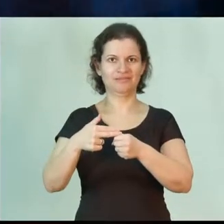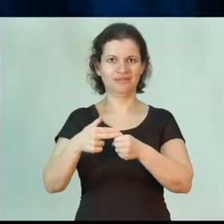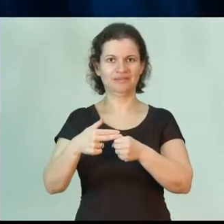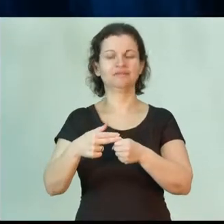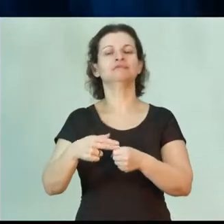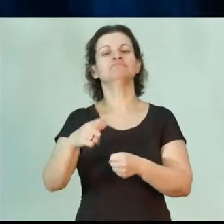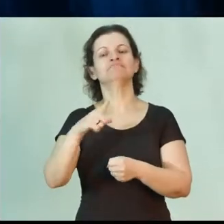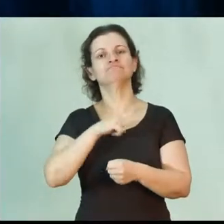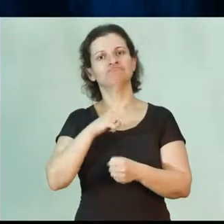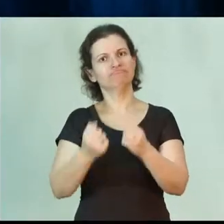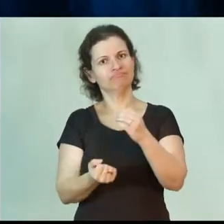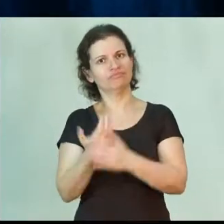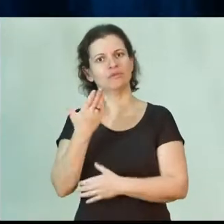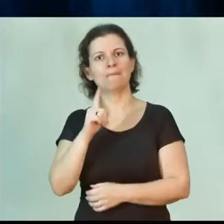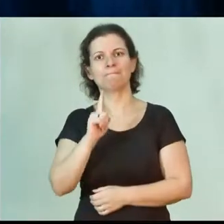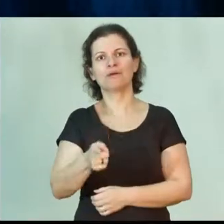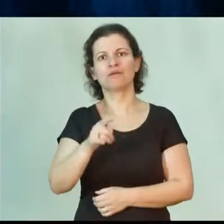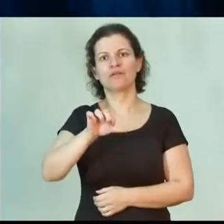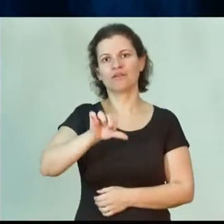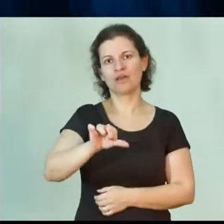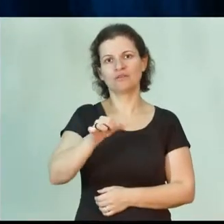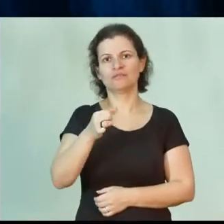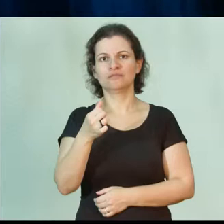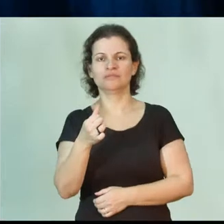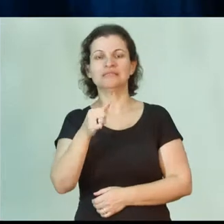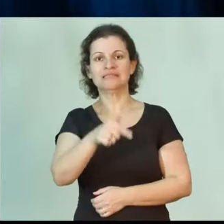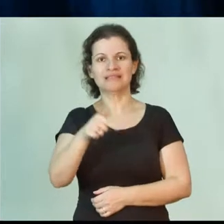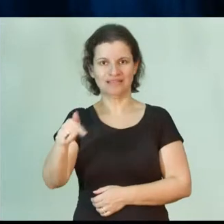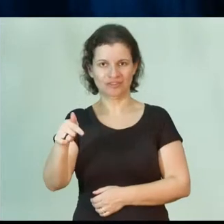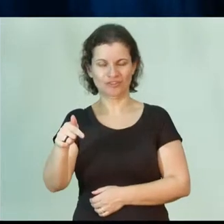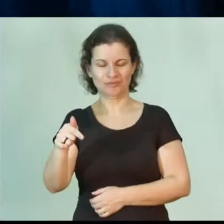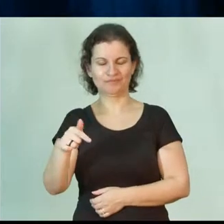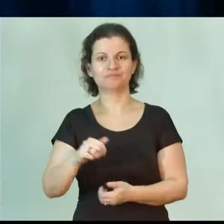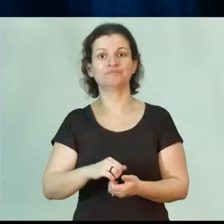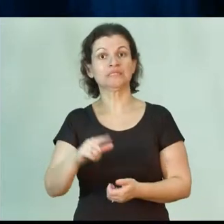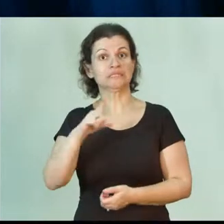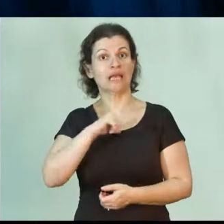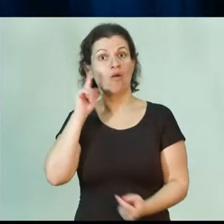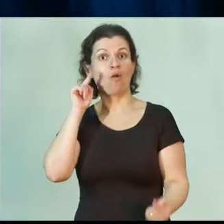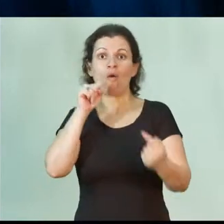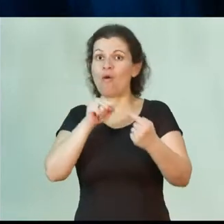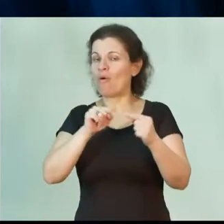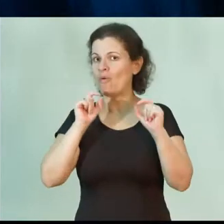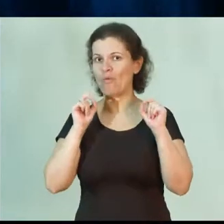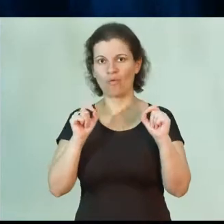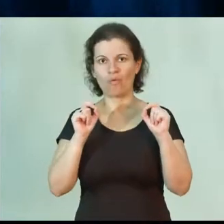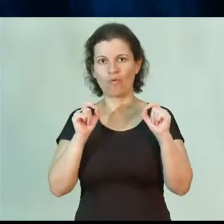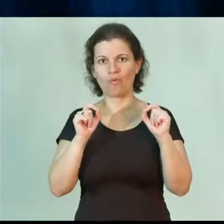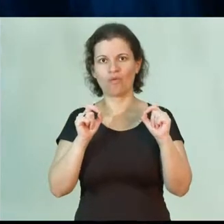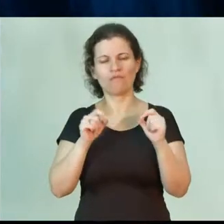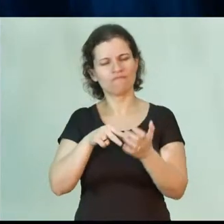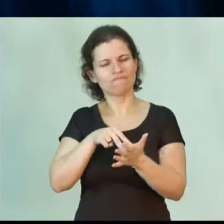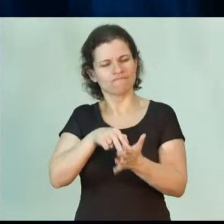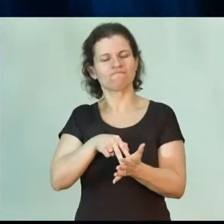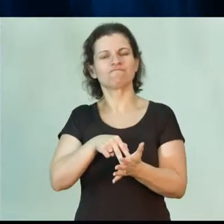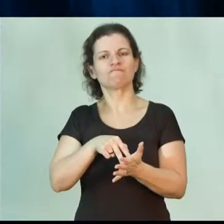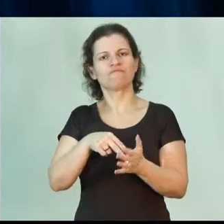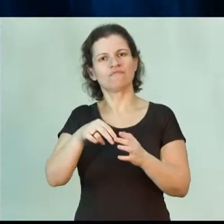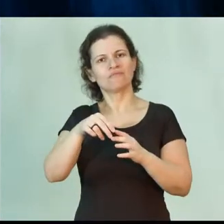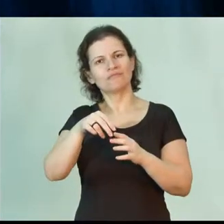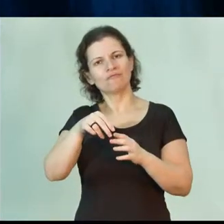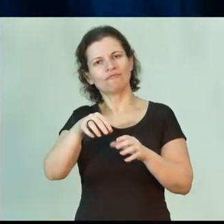Ele foi fundado em 1977. Ele tem como objetivo a sólida formação